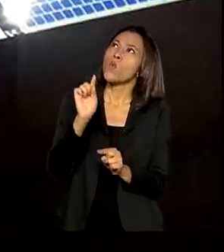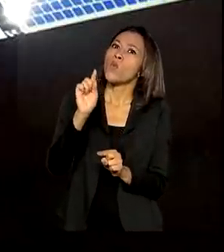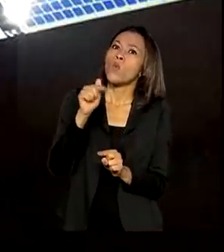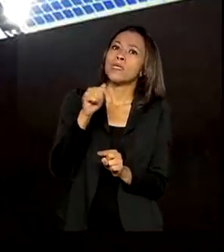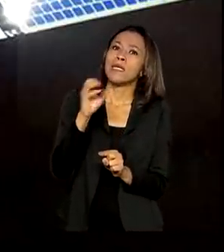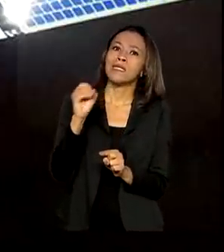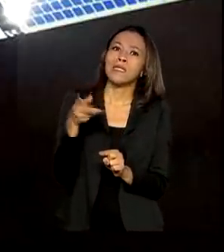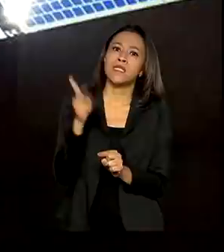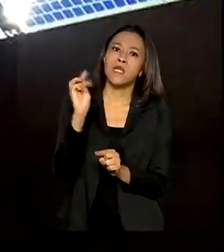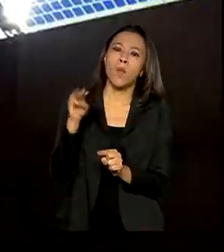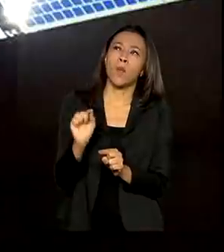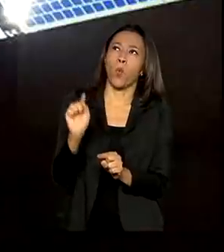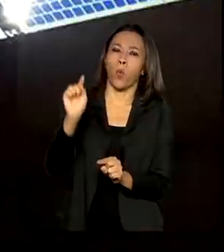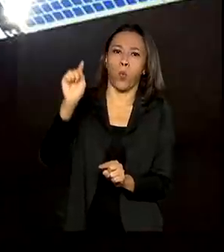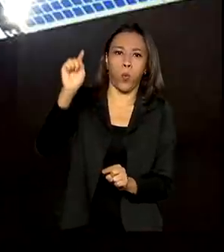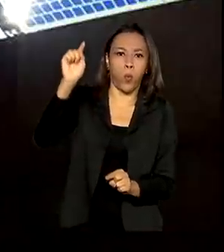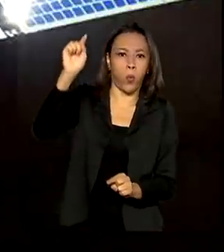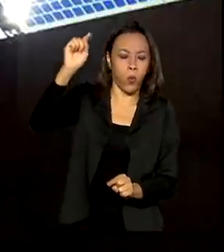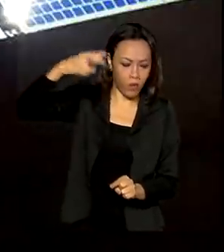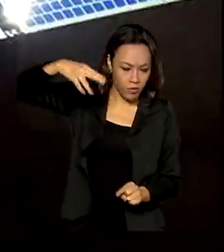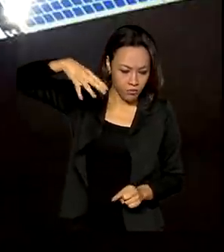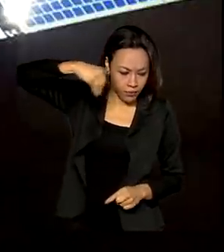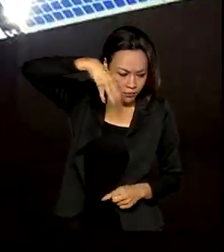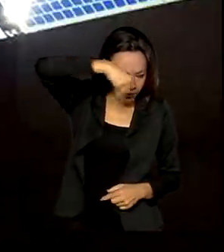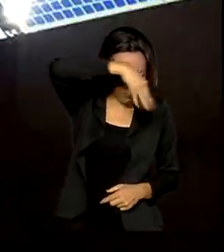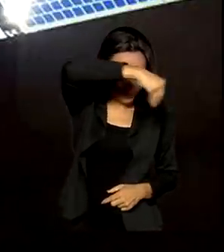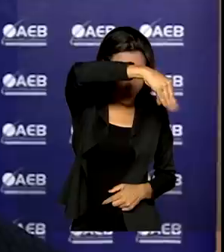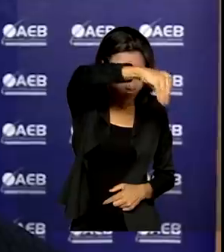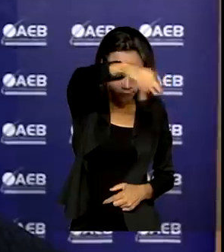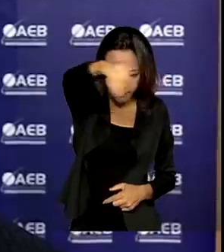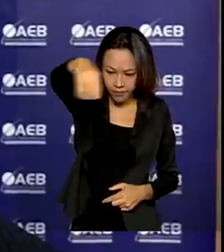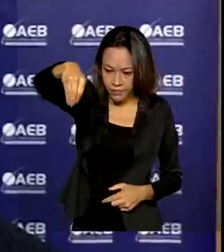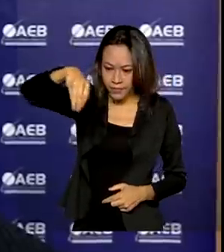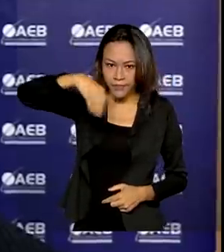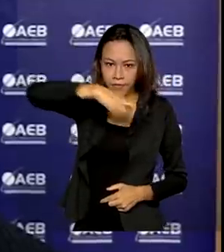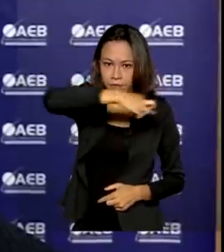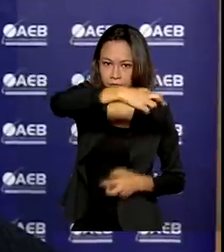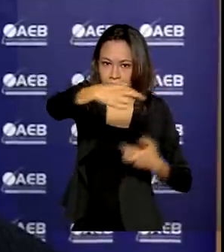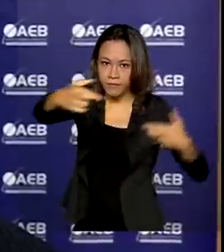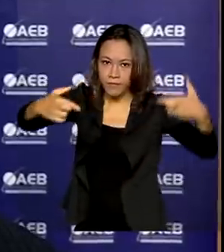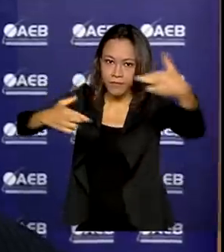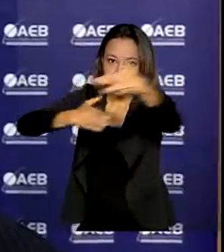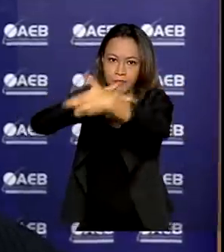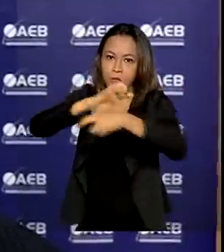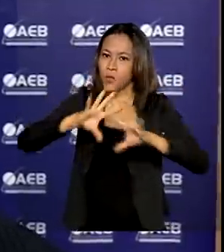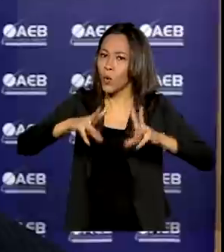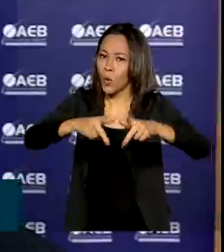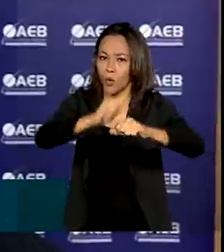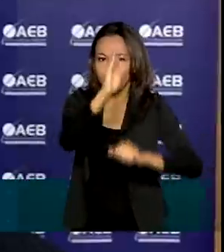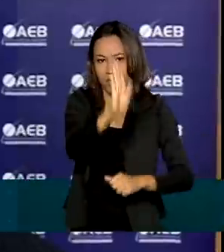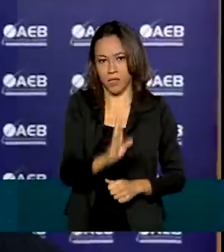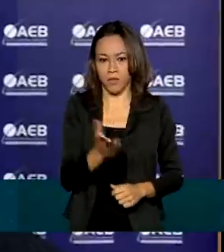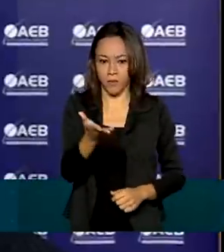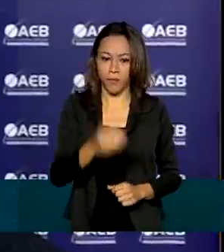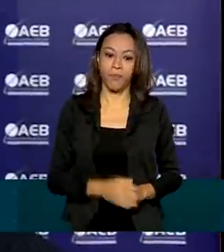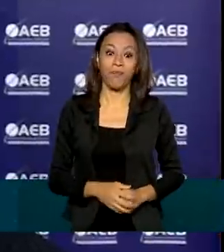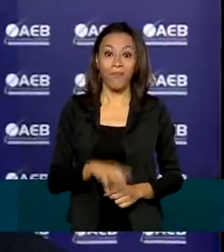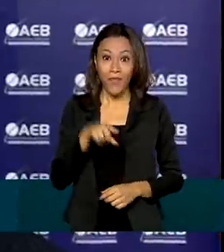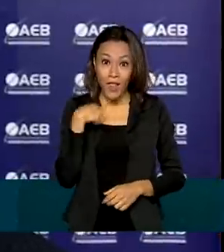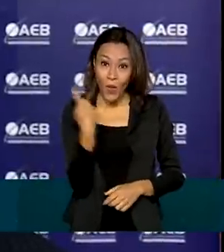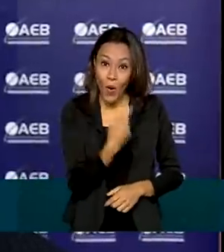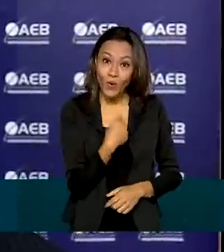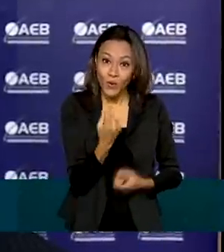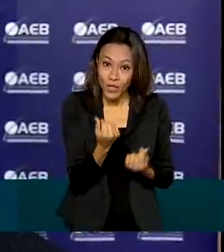e vai monitorar todo o território do Brasil. Ele foi desenvolvido com recursos nossos, praticamente 300